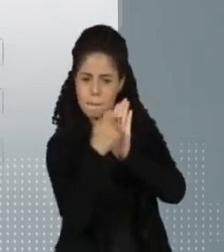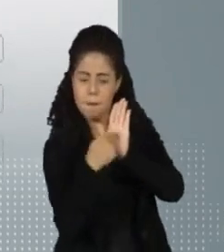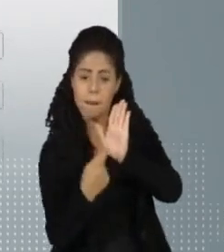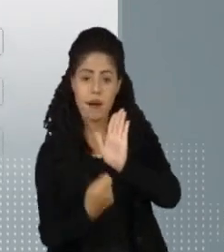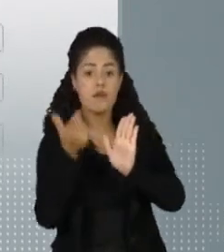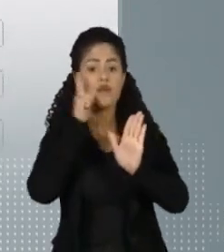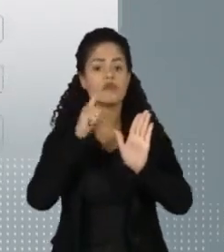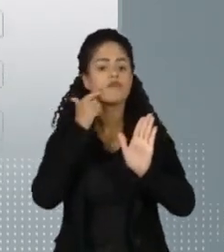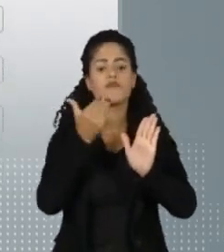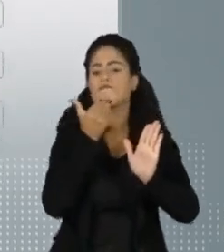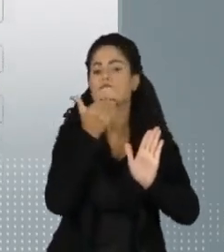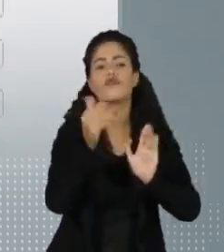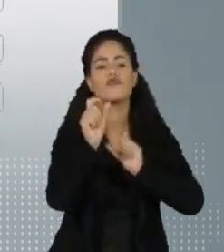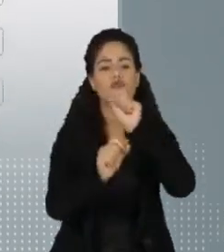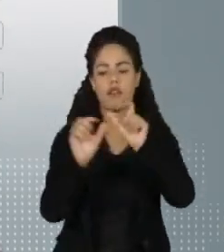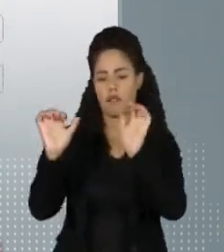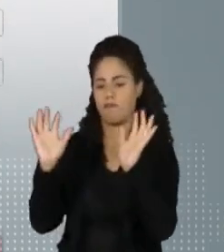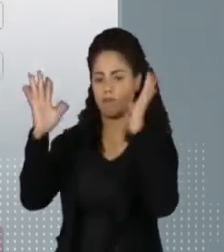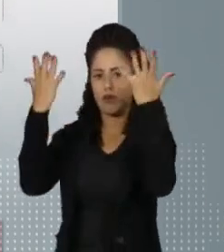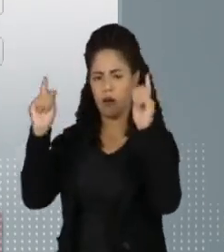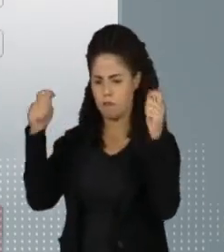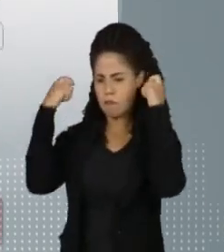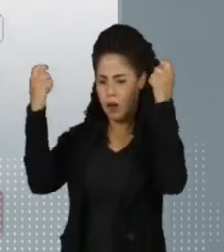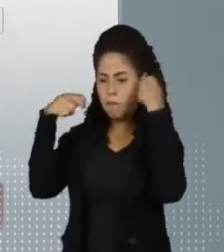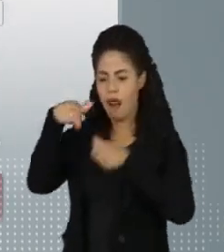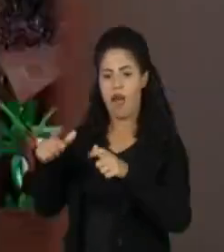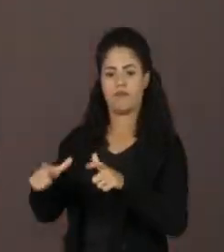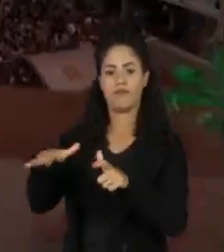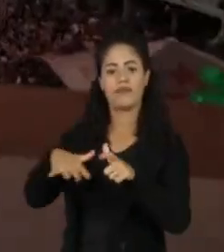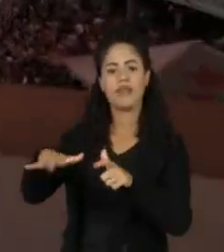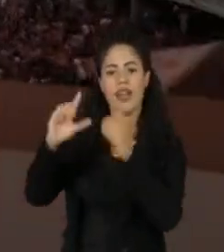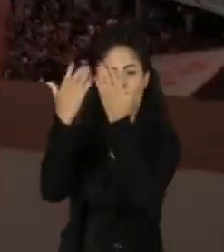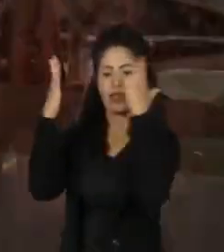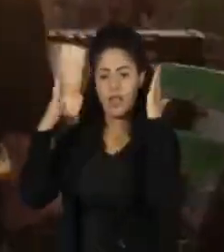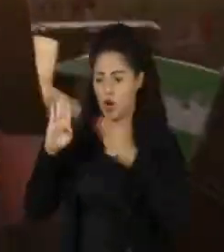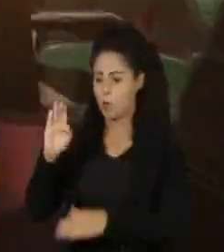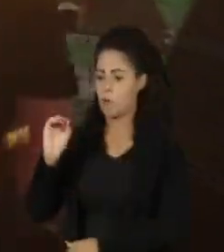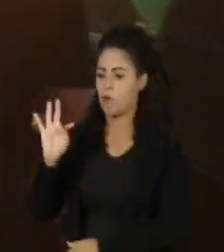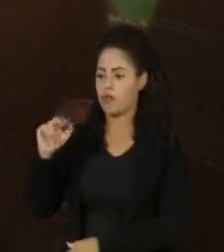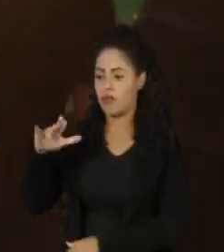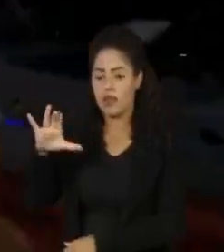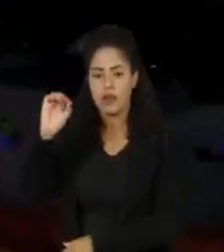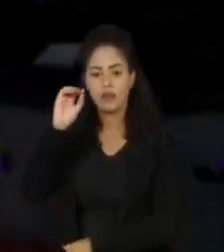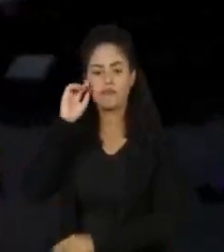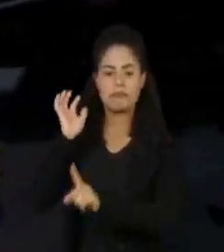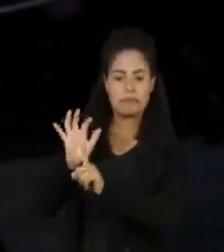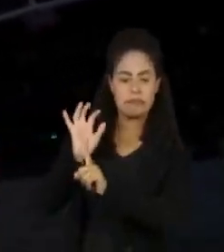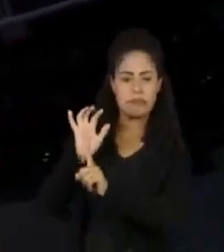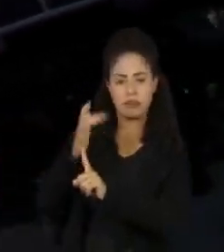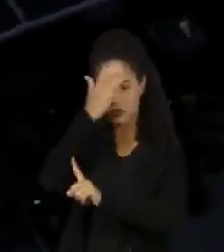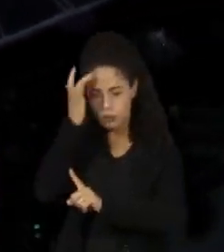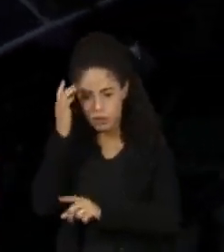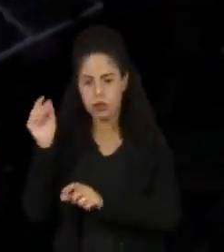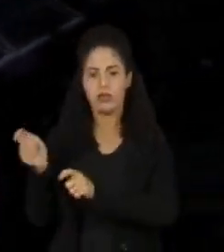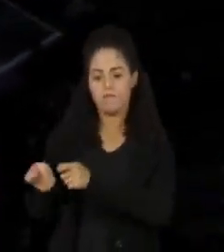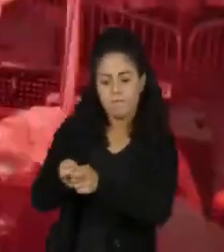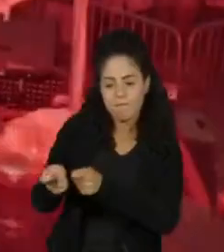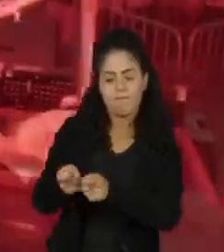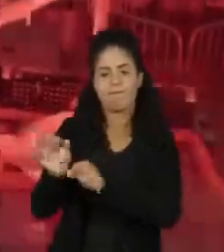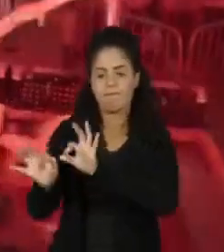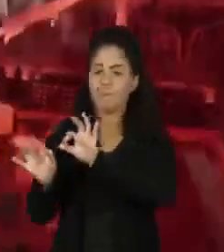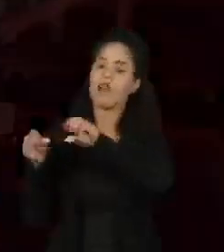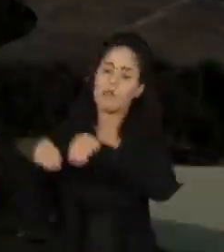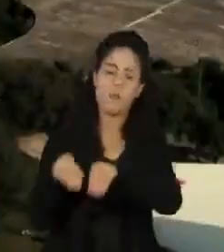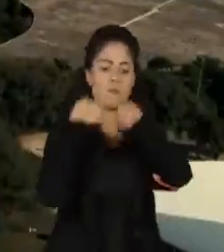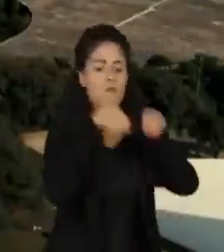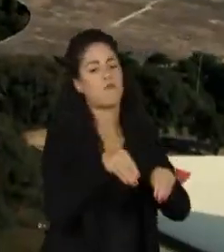também impedia que o festival não acontecesse no Jardim Botânico. Diante da pressão, os organizadores transferiram o